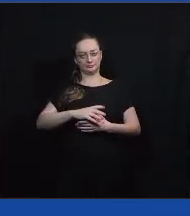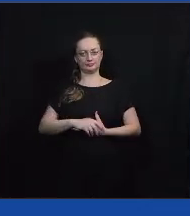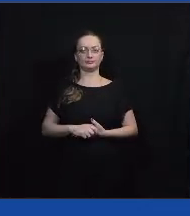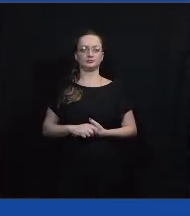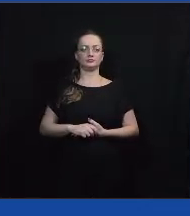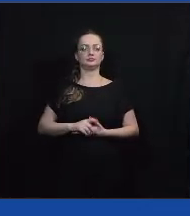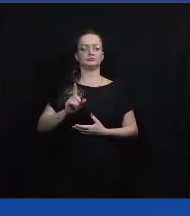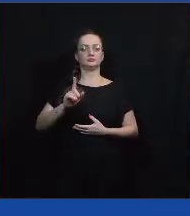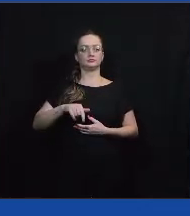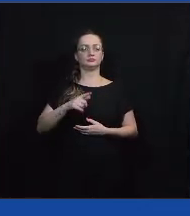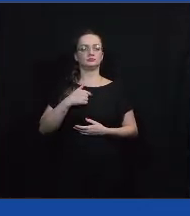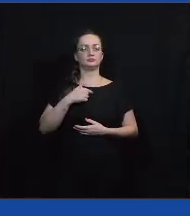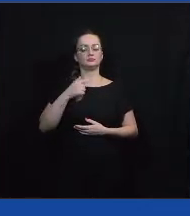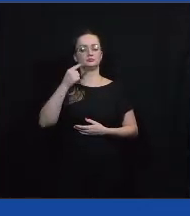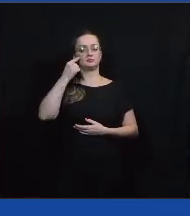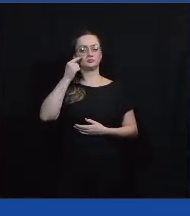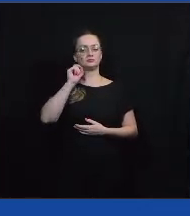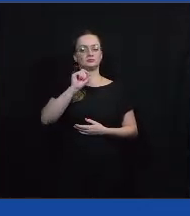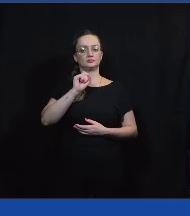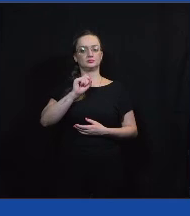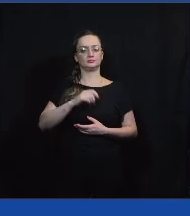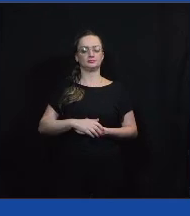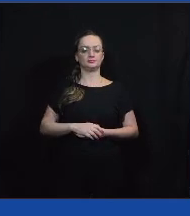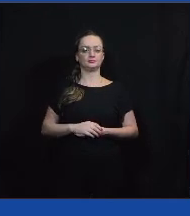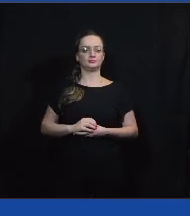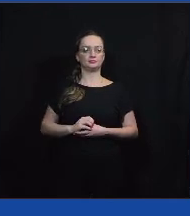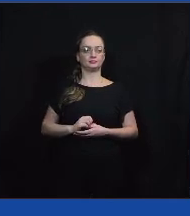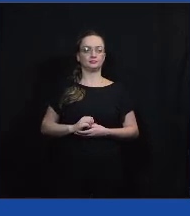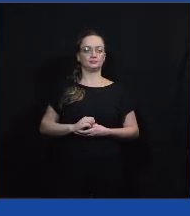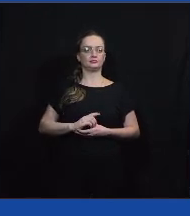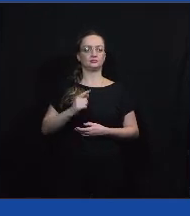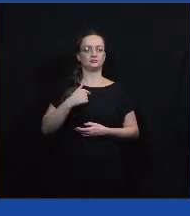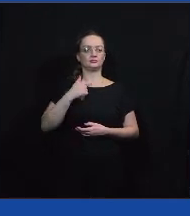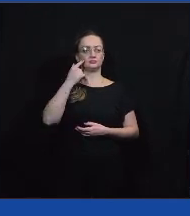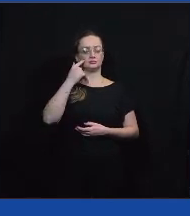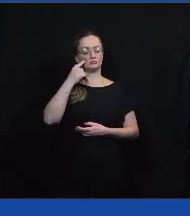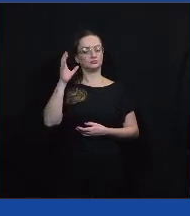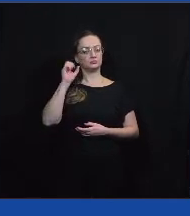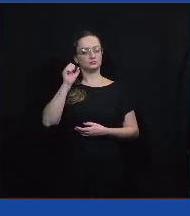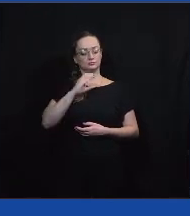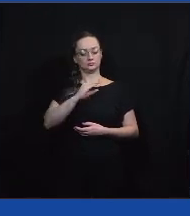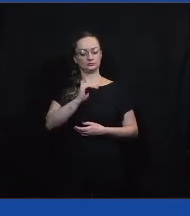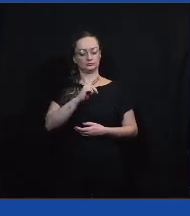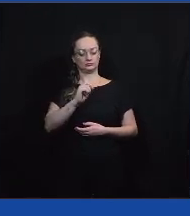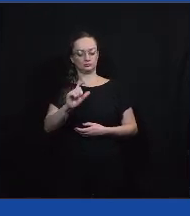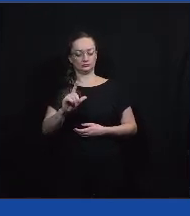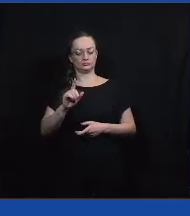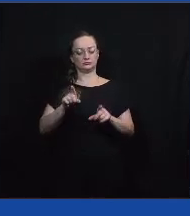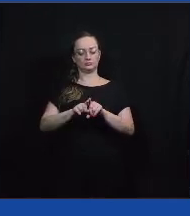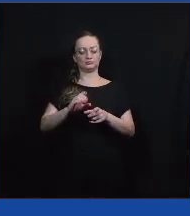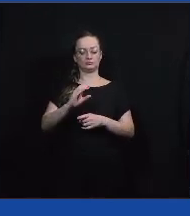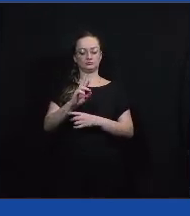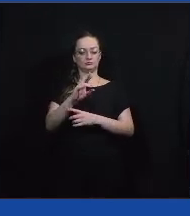Né? Estou pensando aqui alto, né? Mas até ouvir aí um ponto da Carol e da Cris para ver se faz sentido.